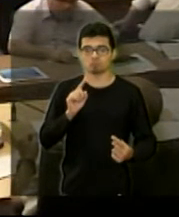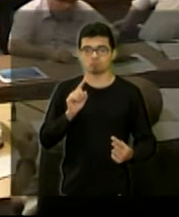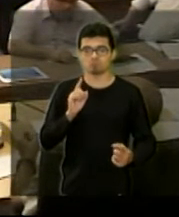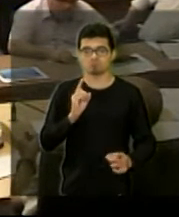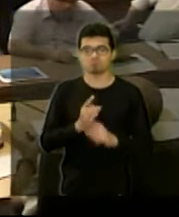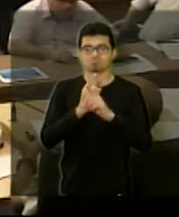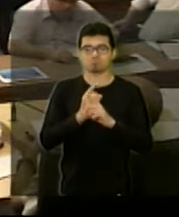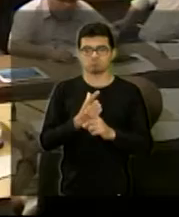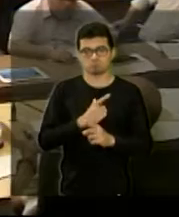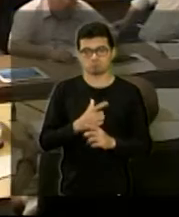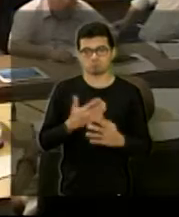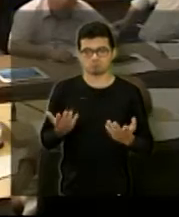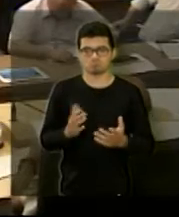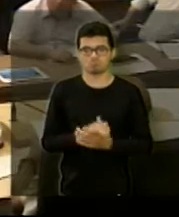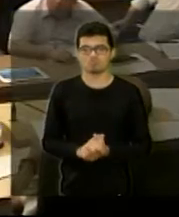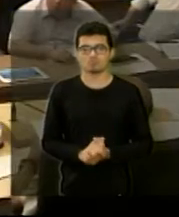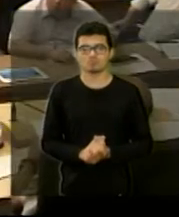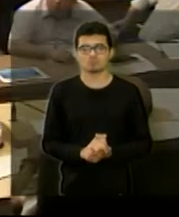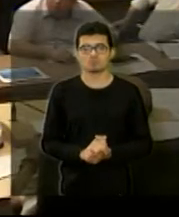É isso.